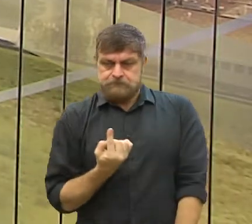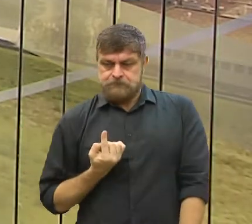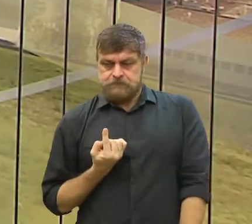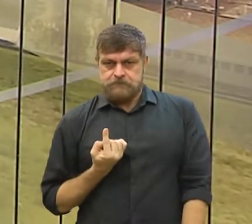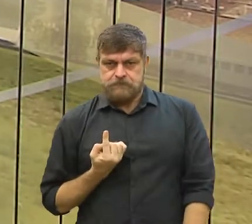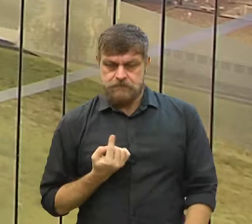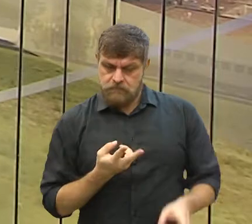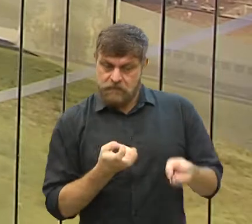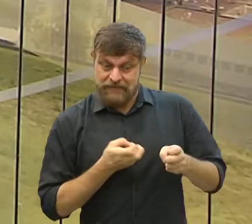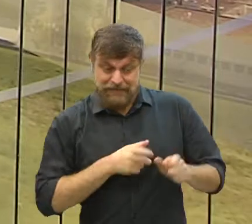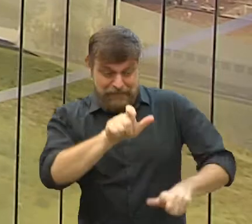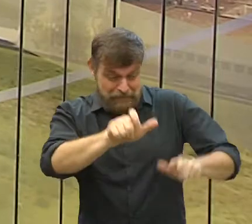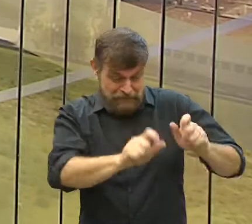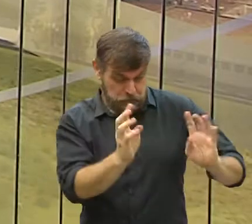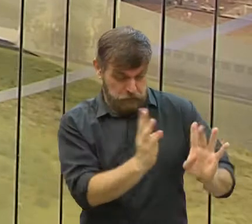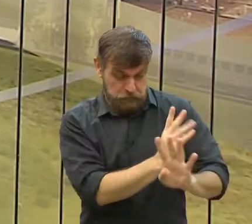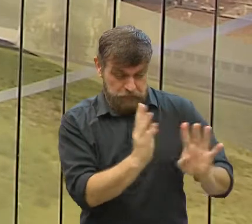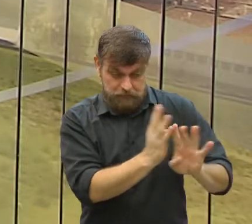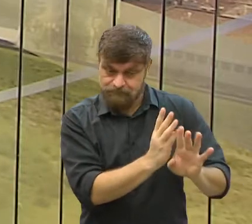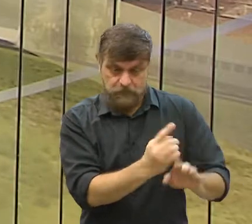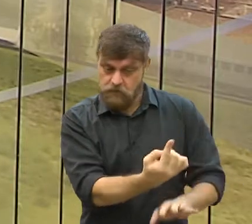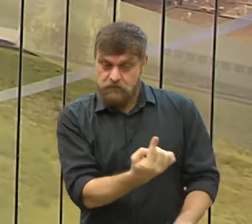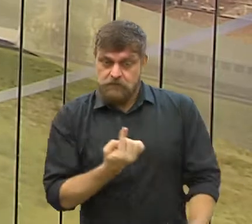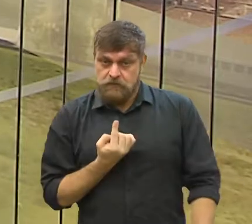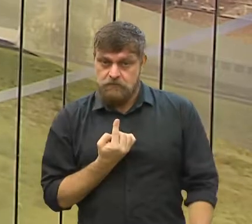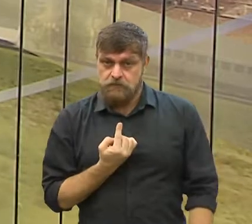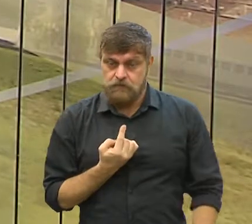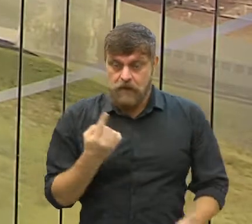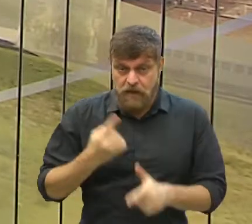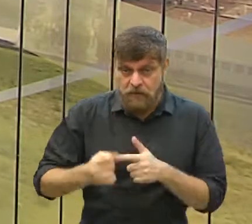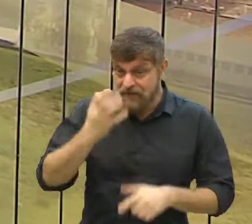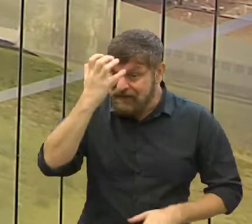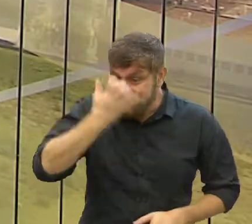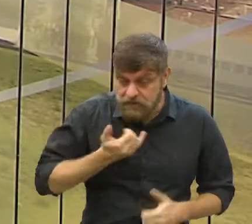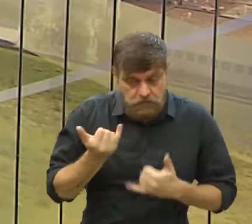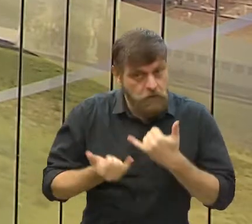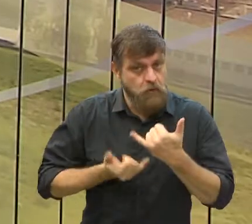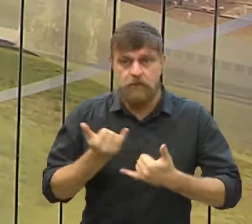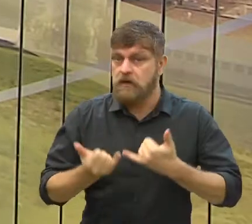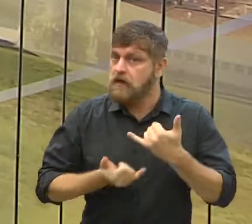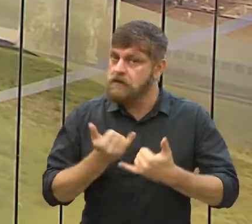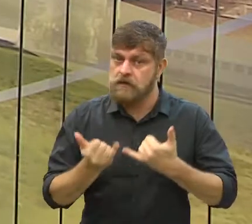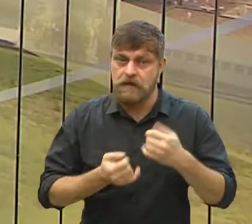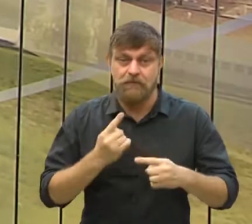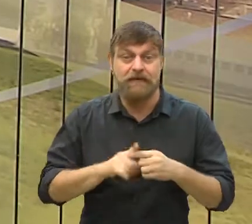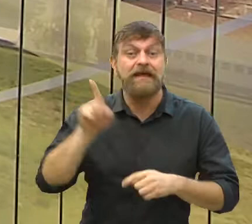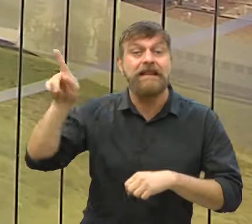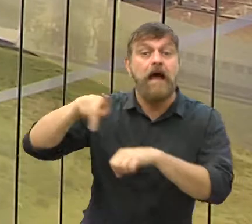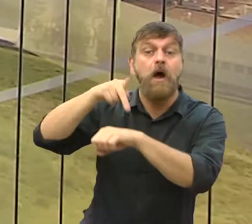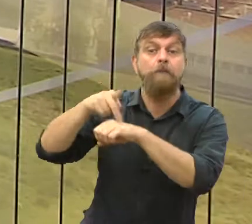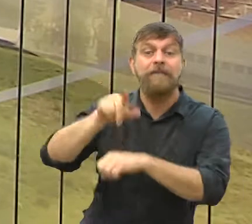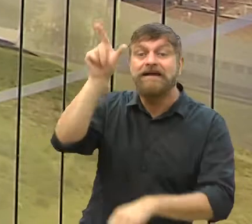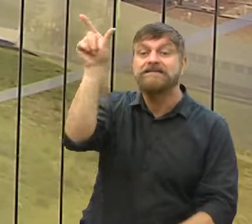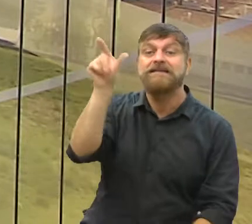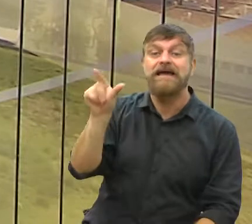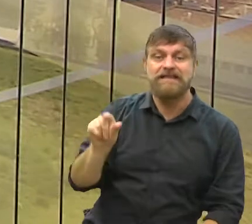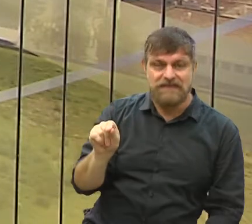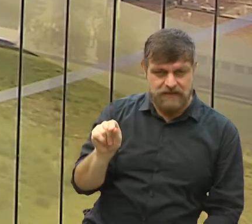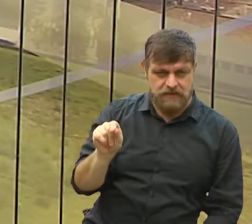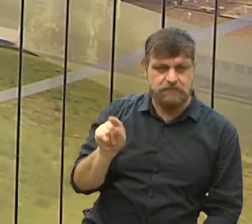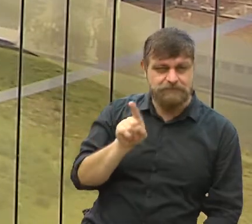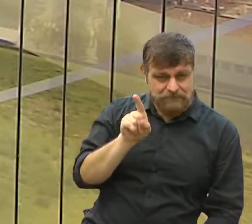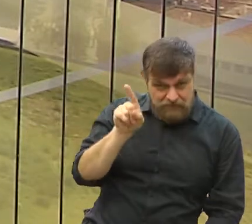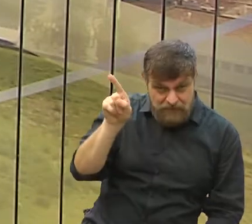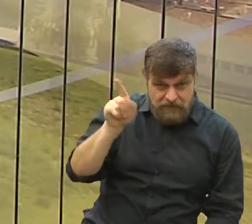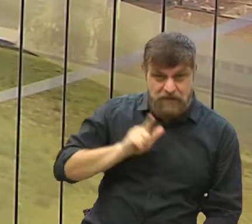um grande número de pessoas. E a coisa realmente é muito séria, nós não podemos brincar, porque o exemplo da Itália,